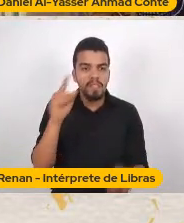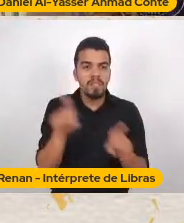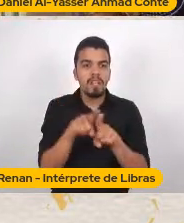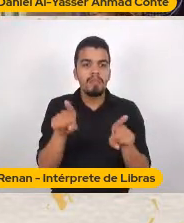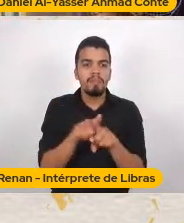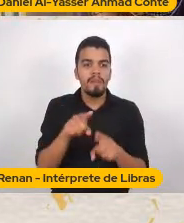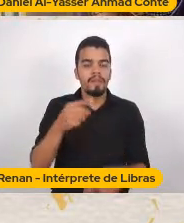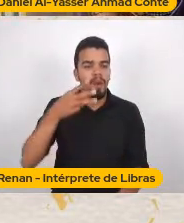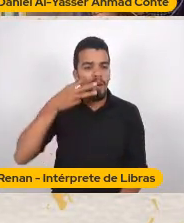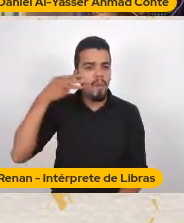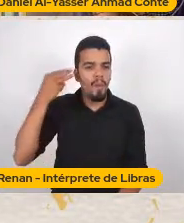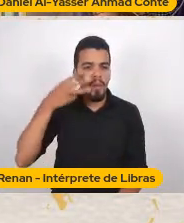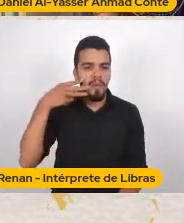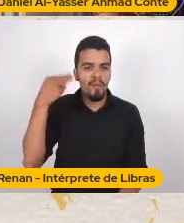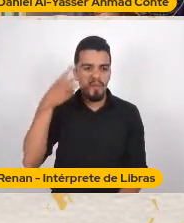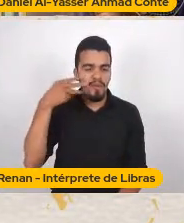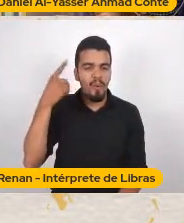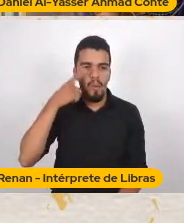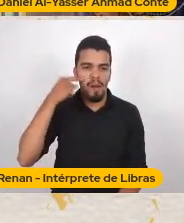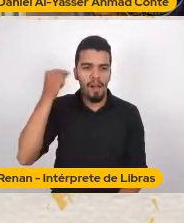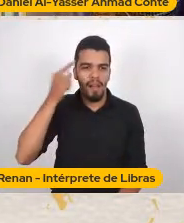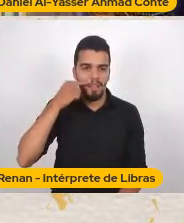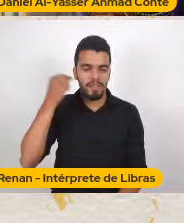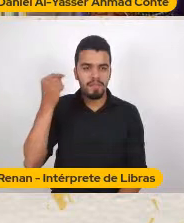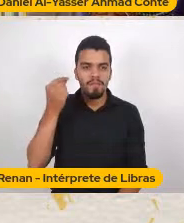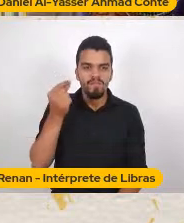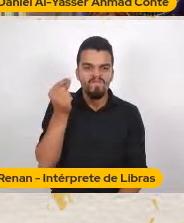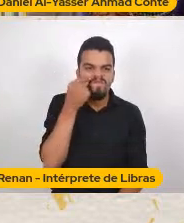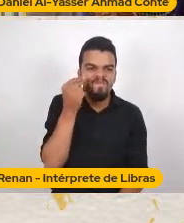ratinho Que tenta Sobreviver